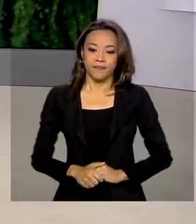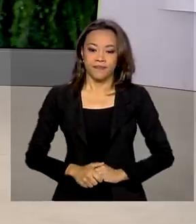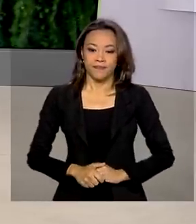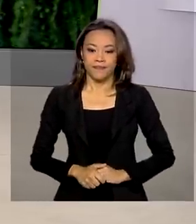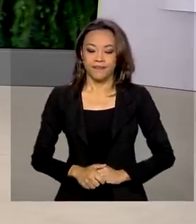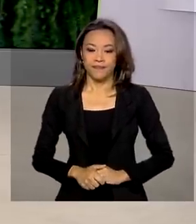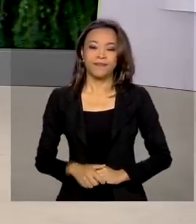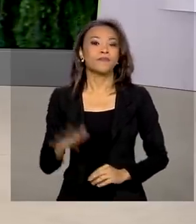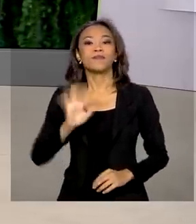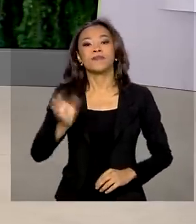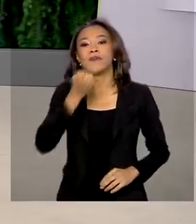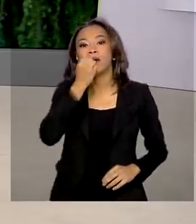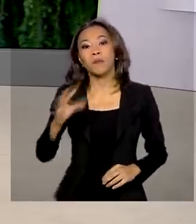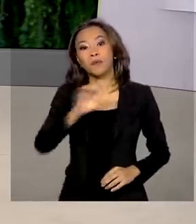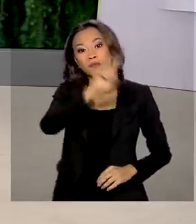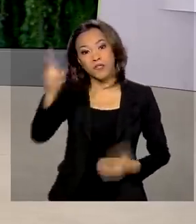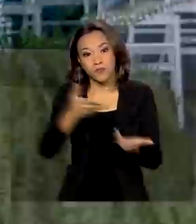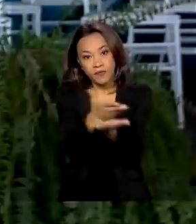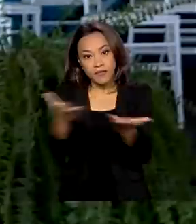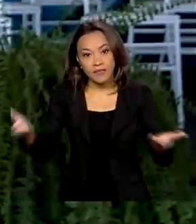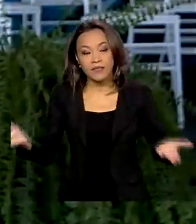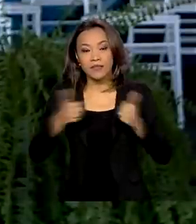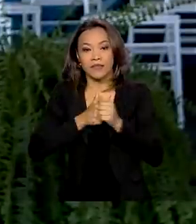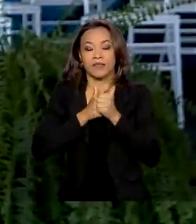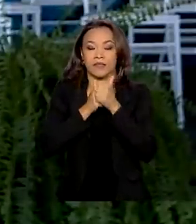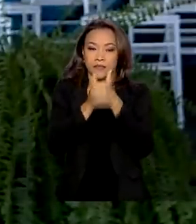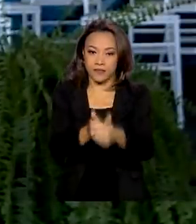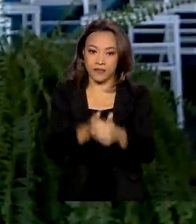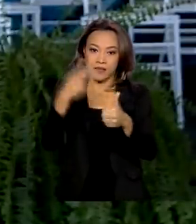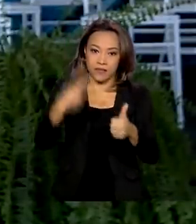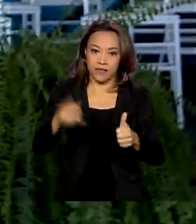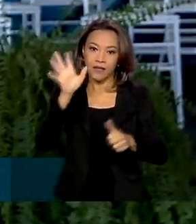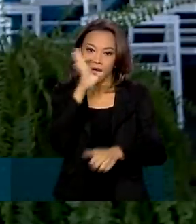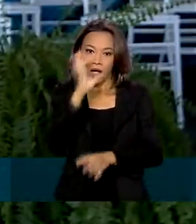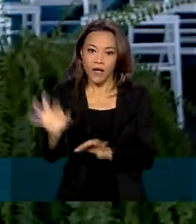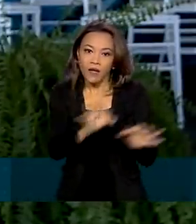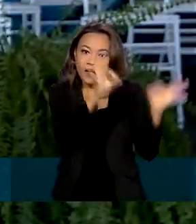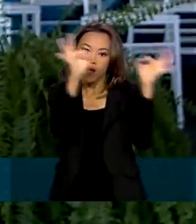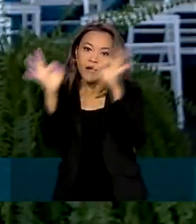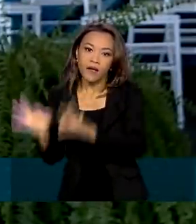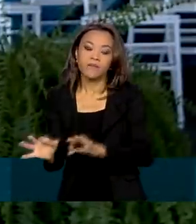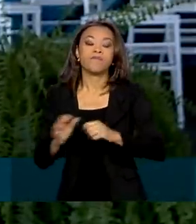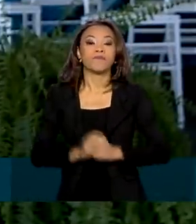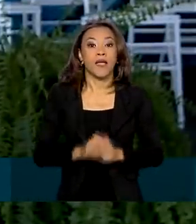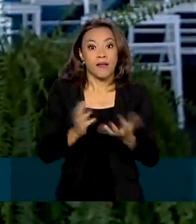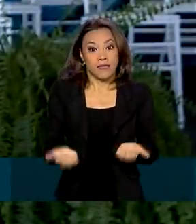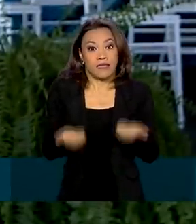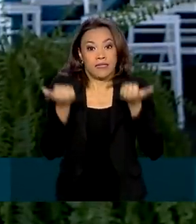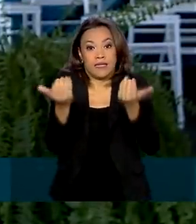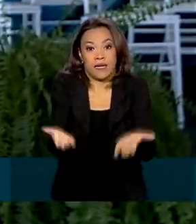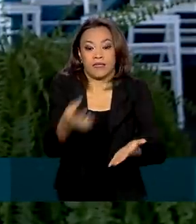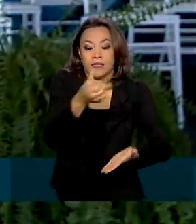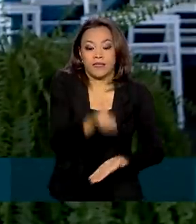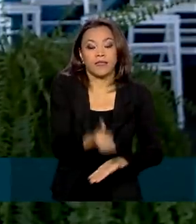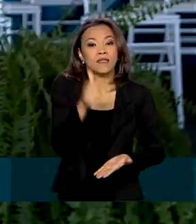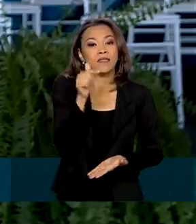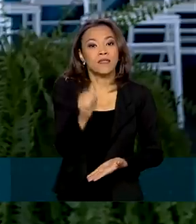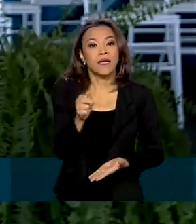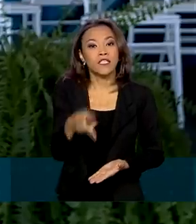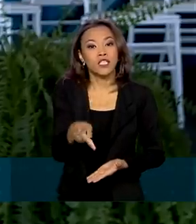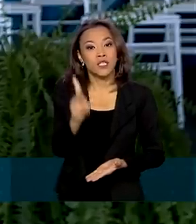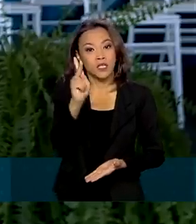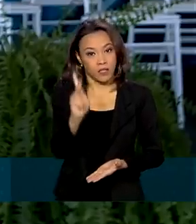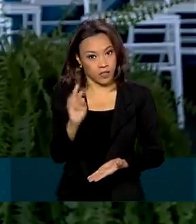Oi, Renata. Bom dia. Bom dia a todos que nos acompanham aqui na TV Brasil. Vão ser entregues à população 67 quilômetros da BR